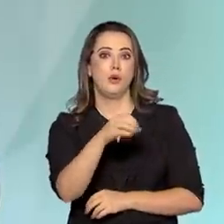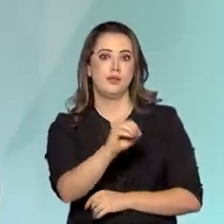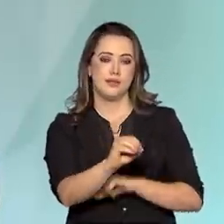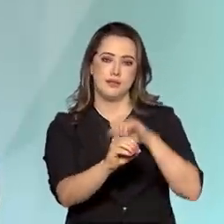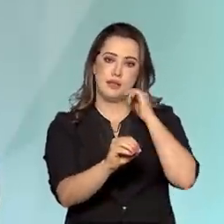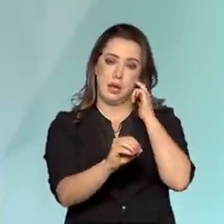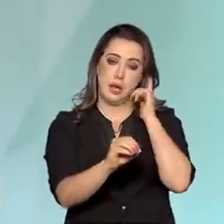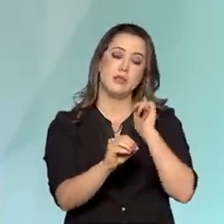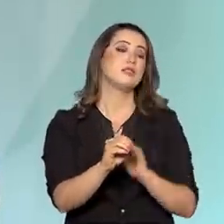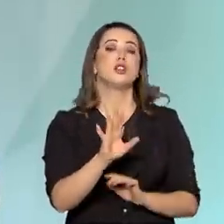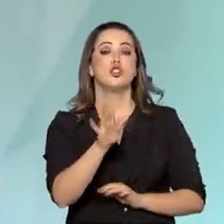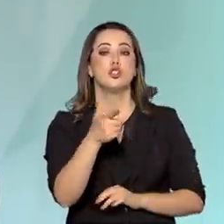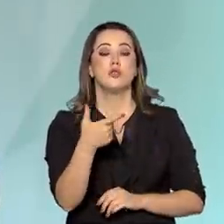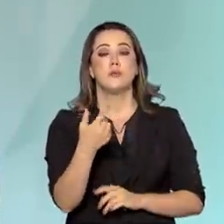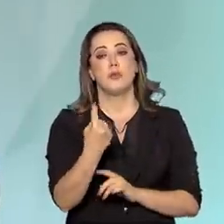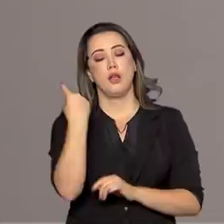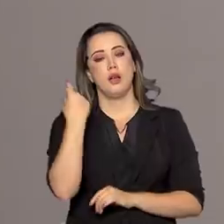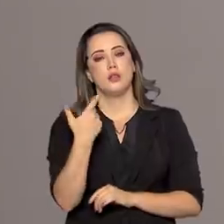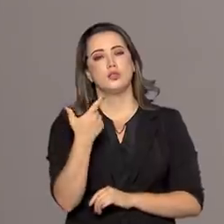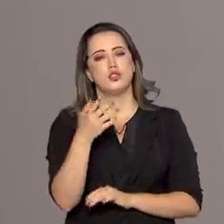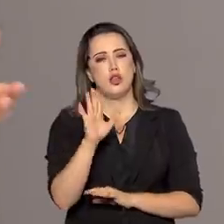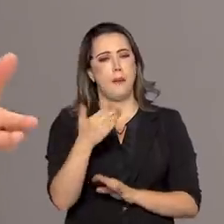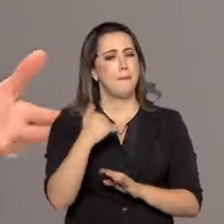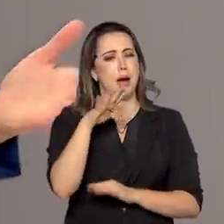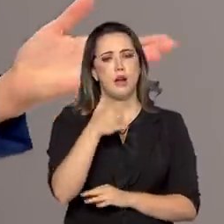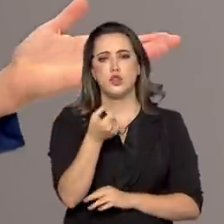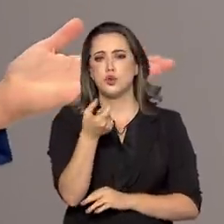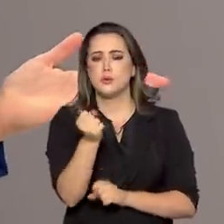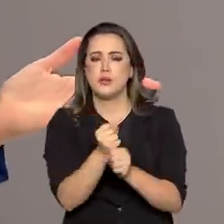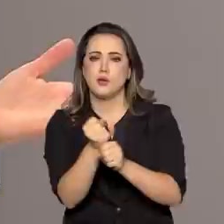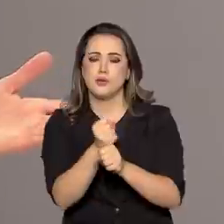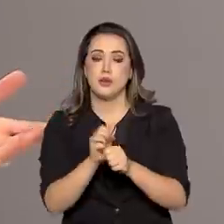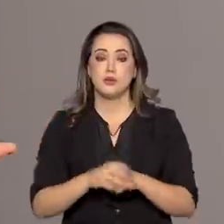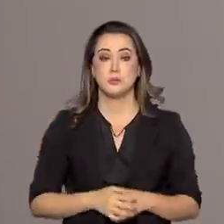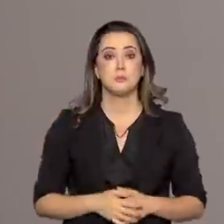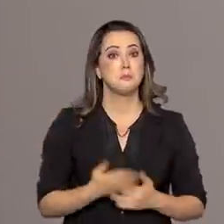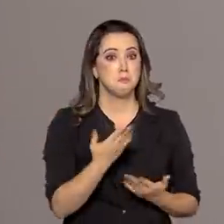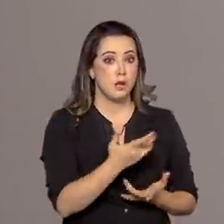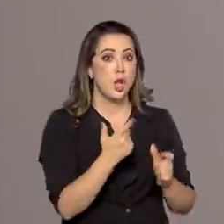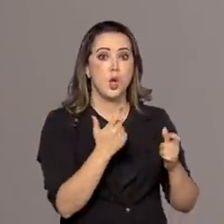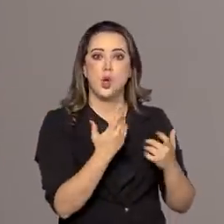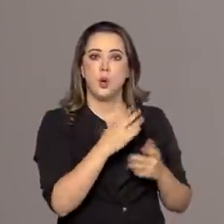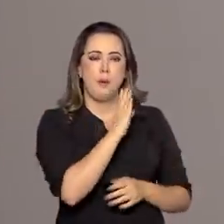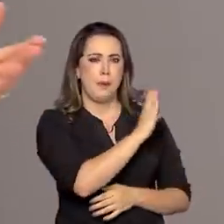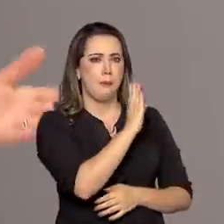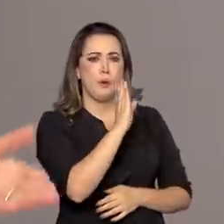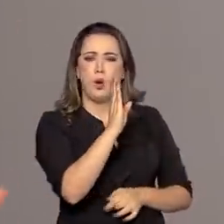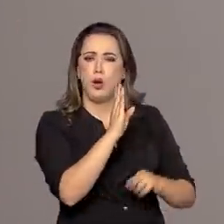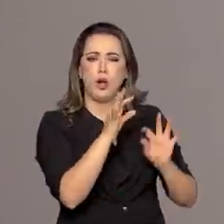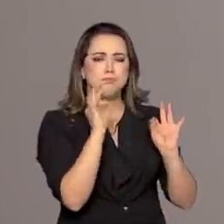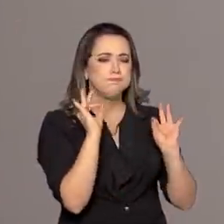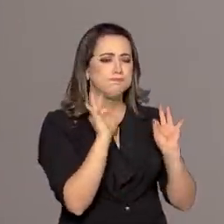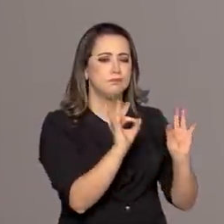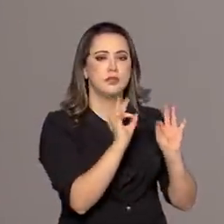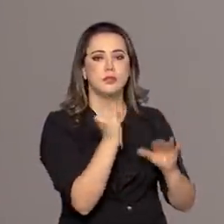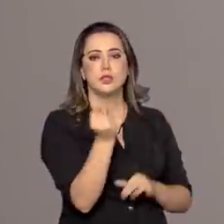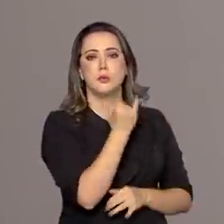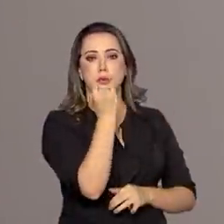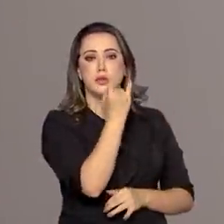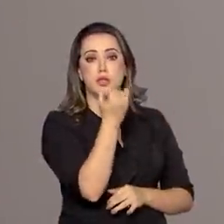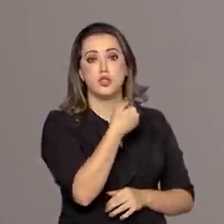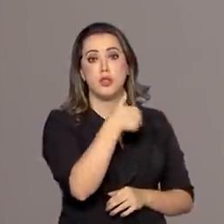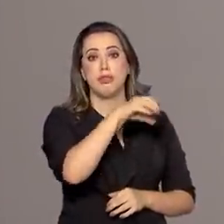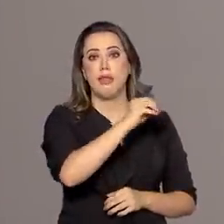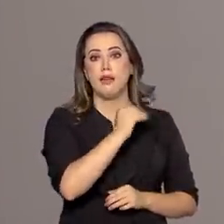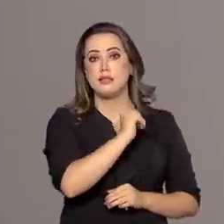200 anos de Biblioteca Nacional no Brasil. E uma biblioteca super importante, como o Paulo falou no começo do programa, está entre as 10 maiores e mais importantes do